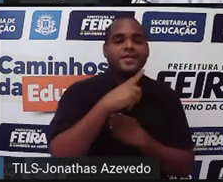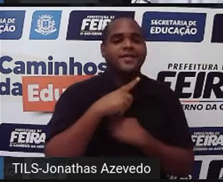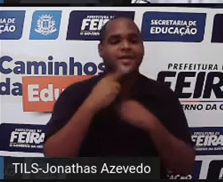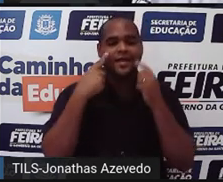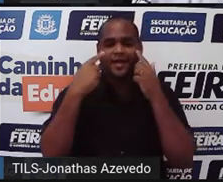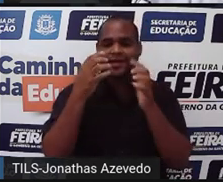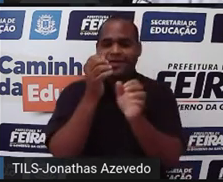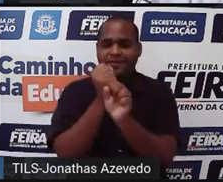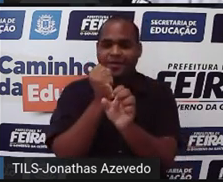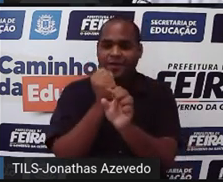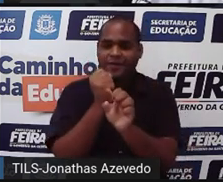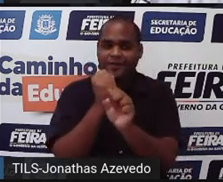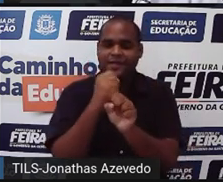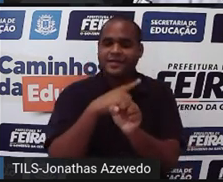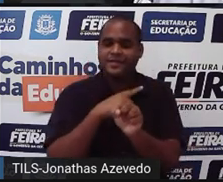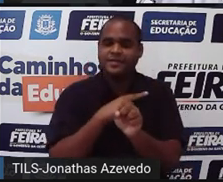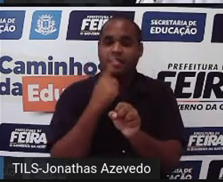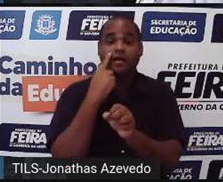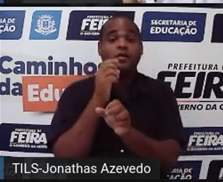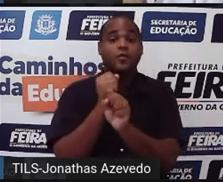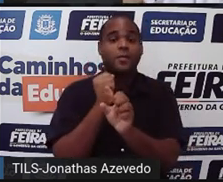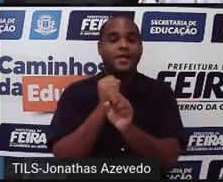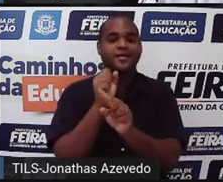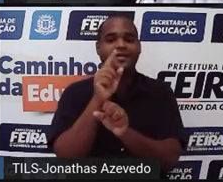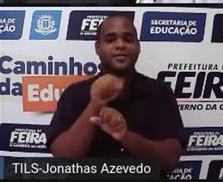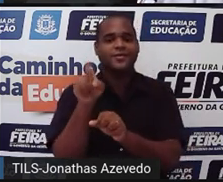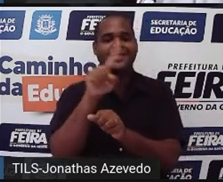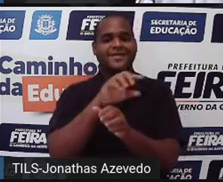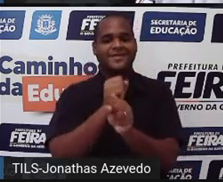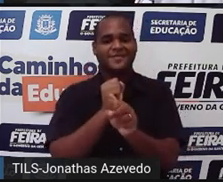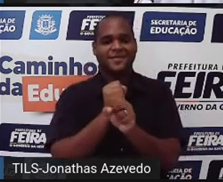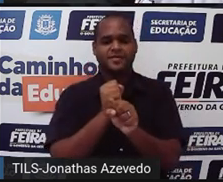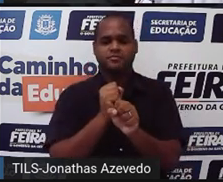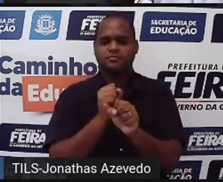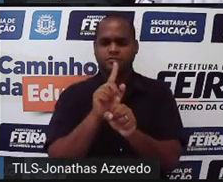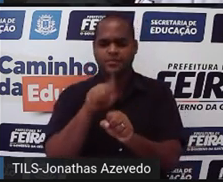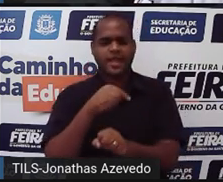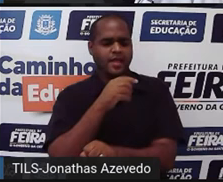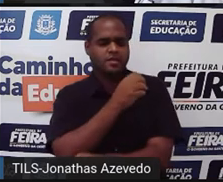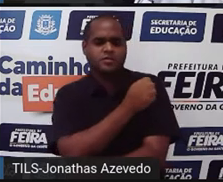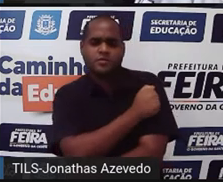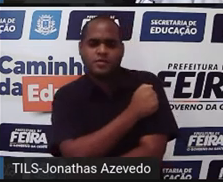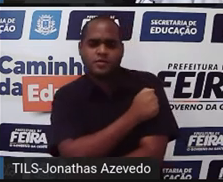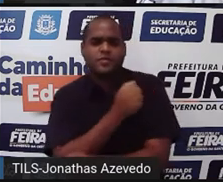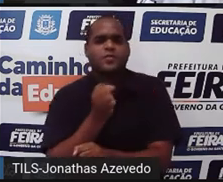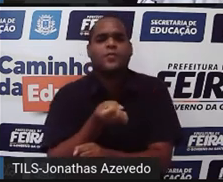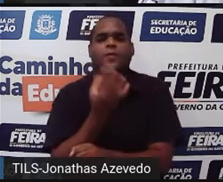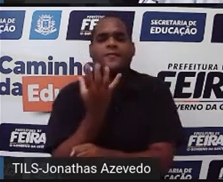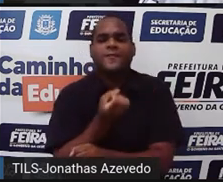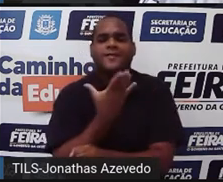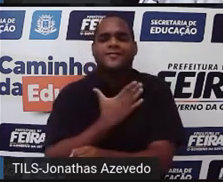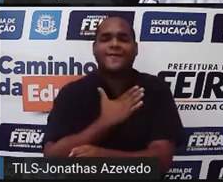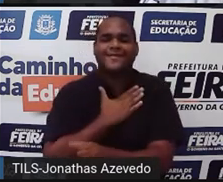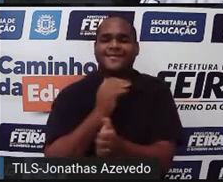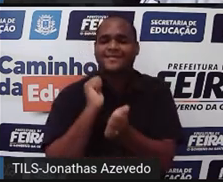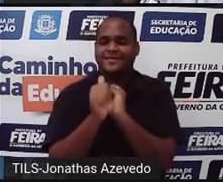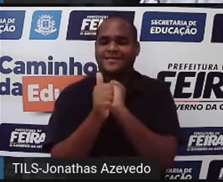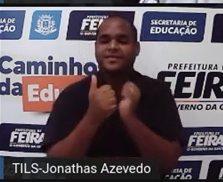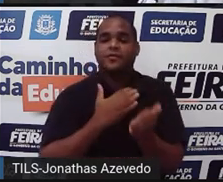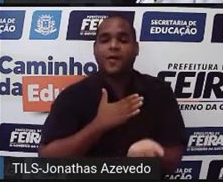está ali todas as quantidades e a pergunta é quantos alunos gostam de futebol? Então eu estou circulando ali ó